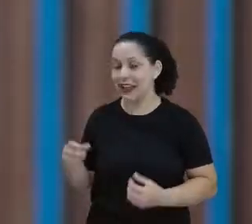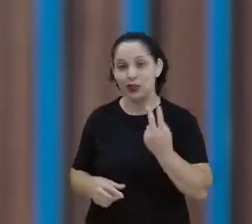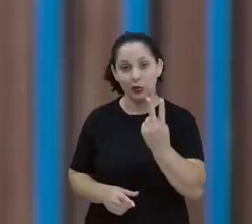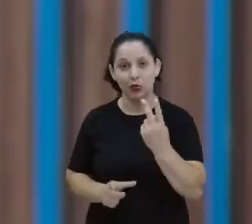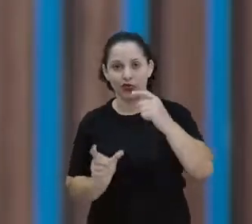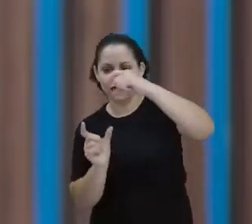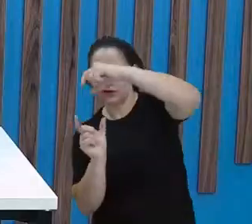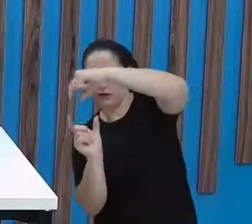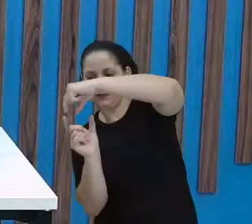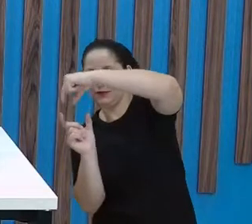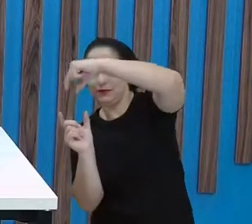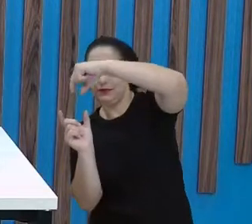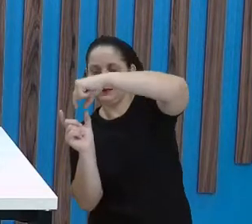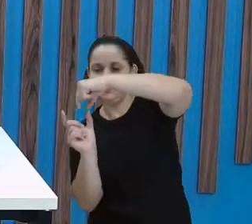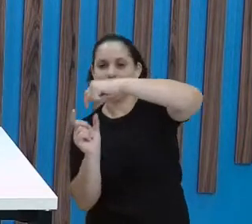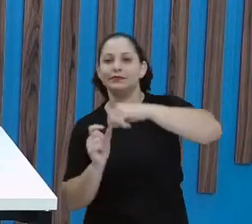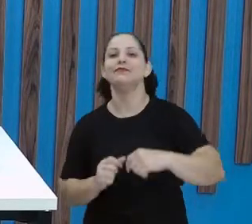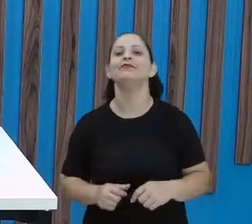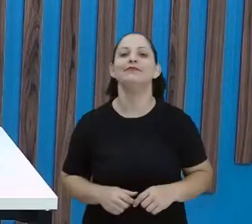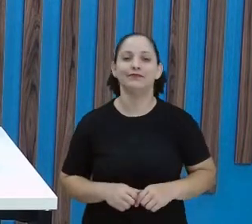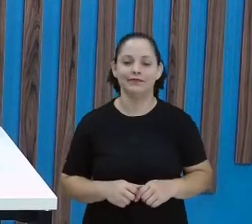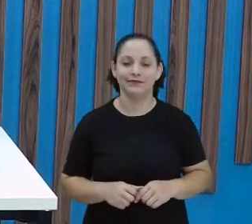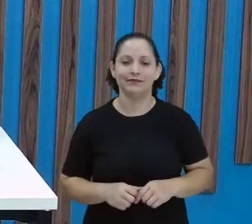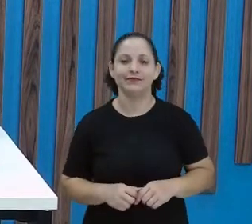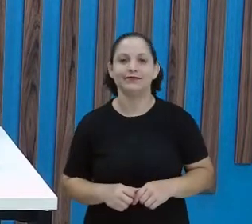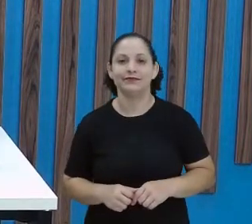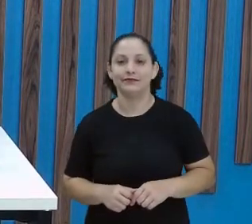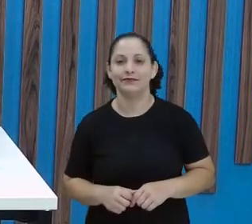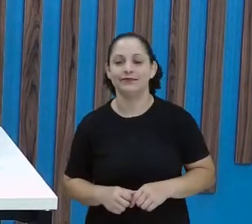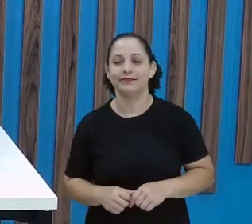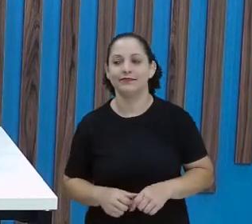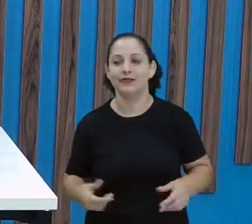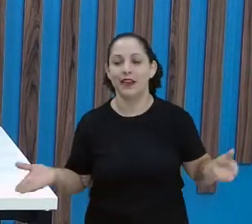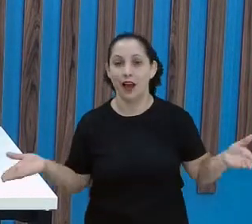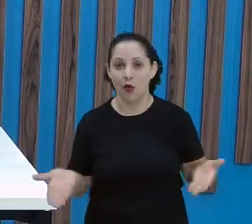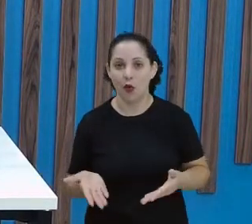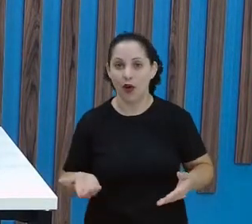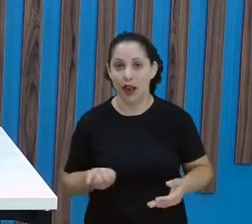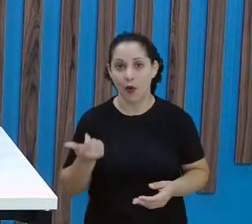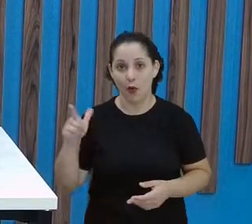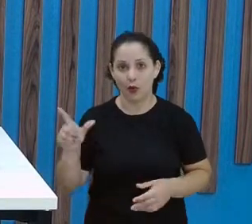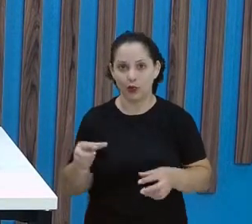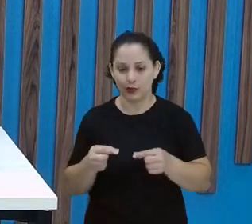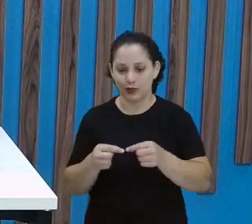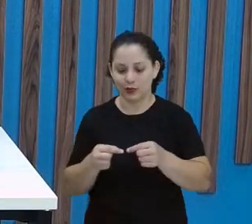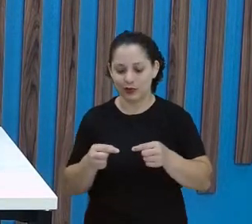sílabas. É uma palavra de sílaba, não é isso, professora Josi? Isso. Vamos puxar o outro, tá?